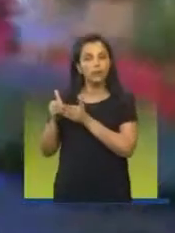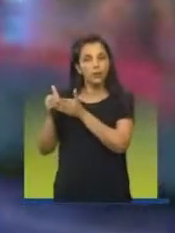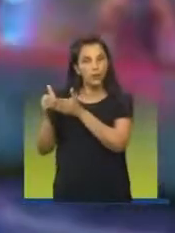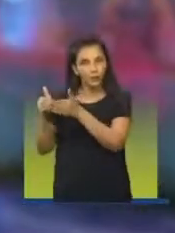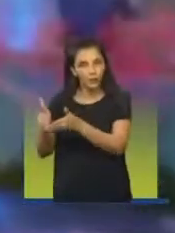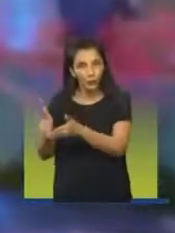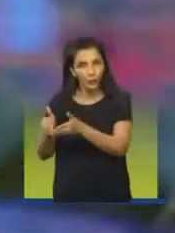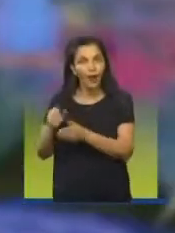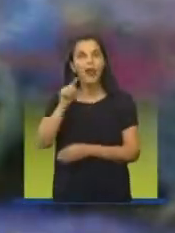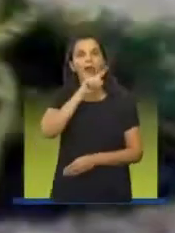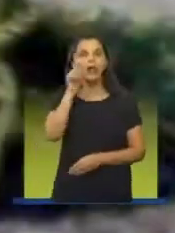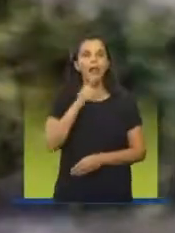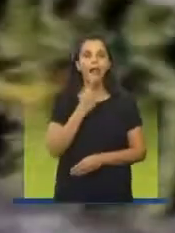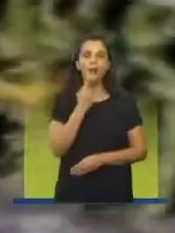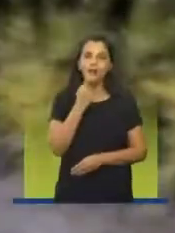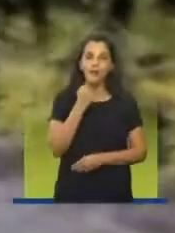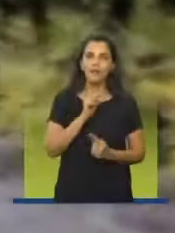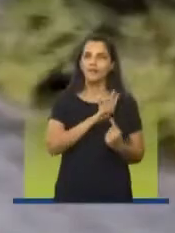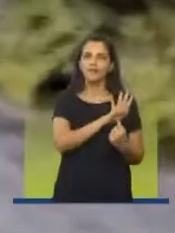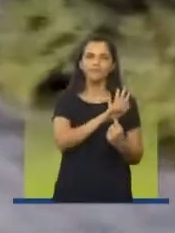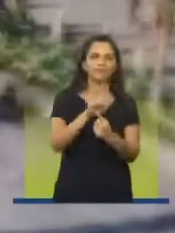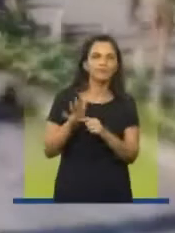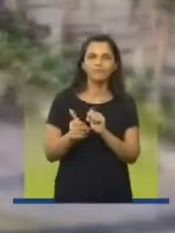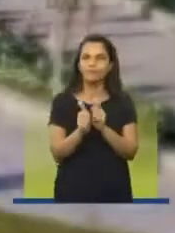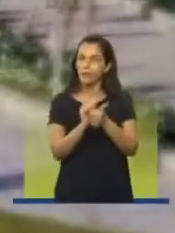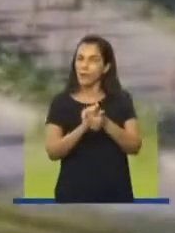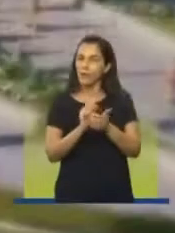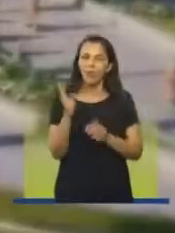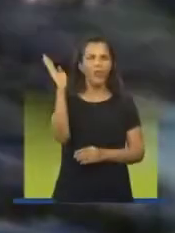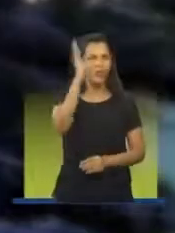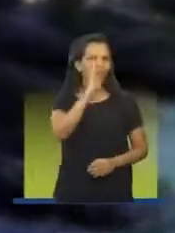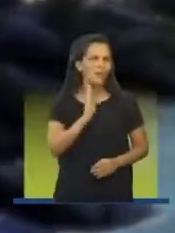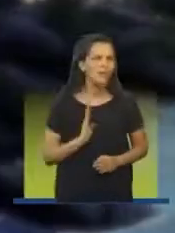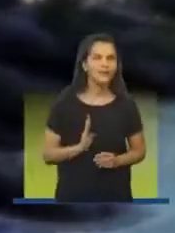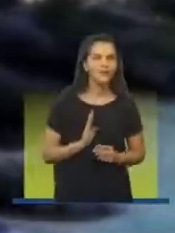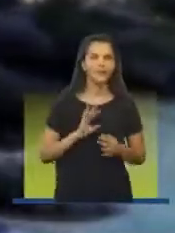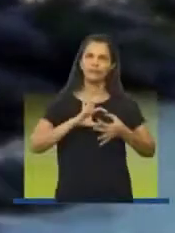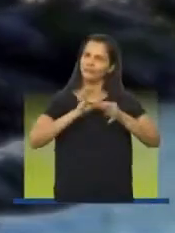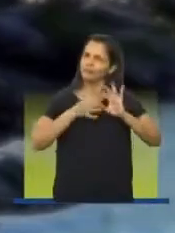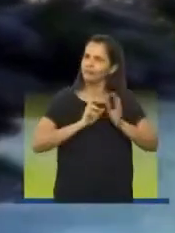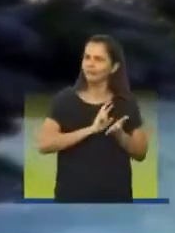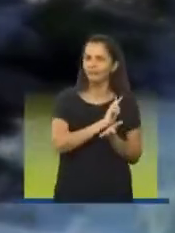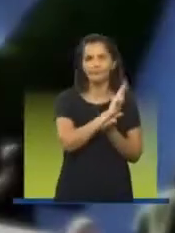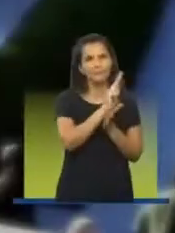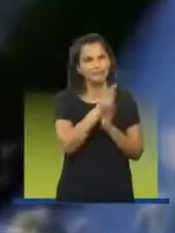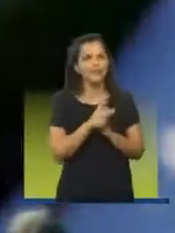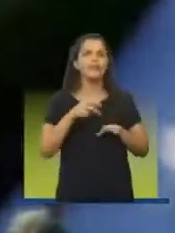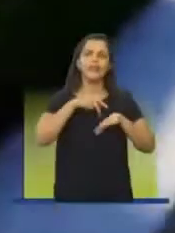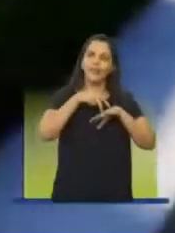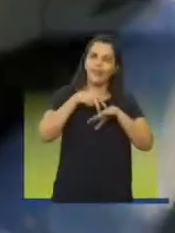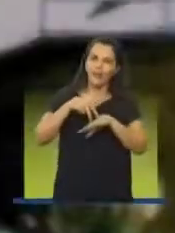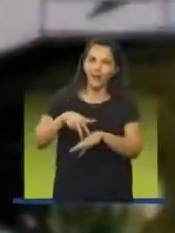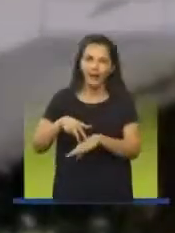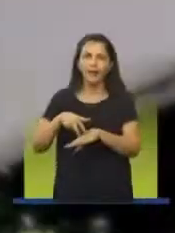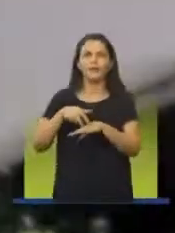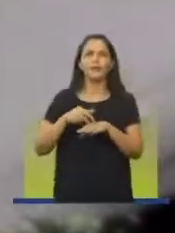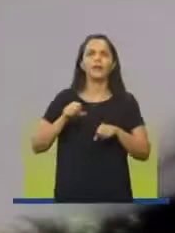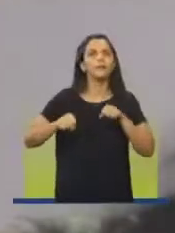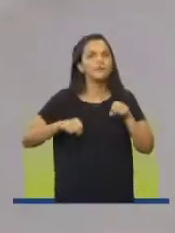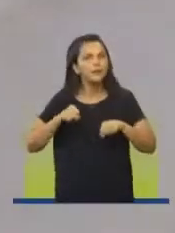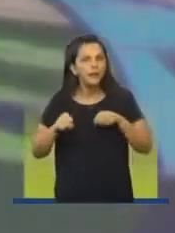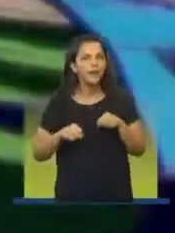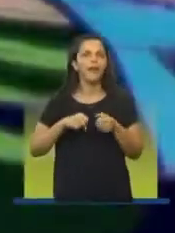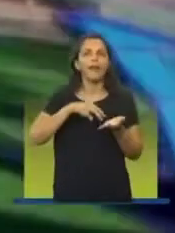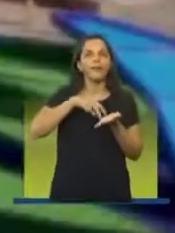quebra-mar será uma referência esportiva nacional com esportes olímpicos, como o surf, a bike, o